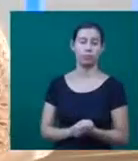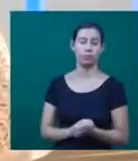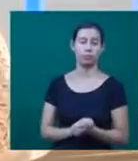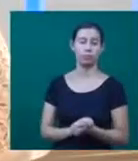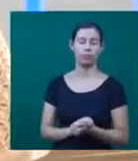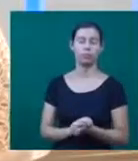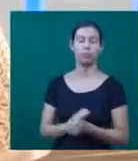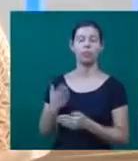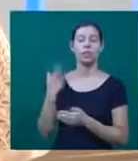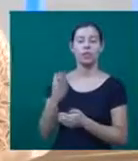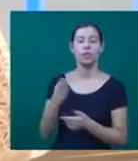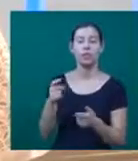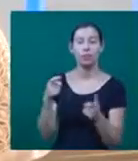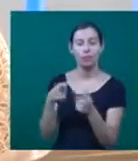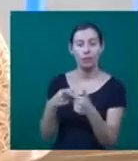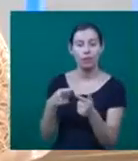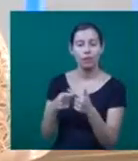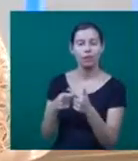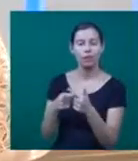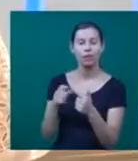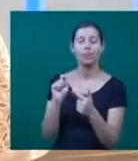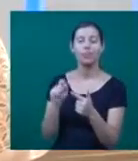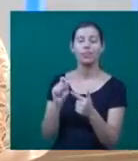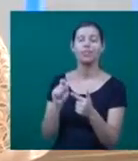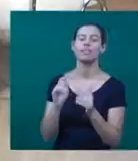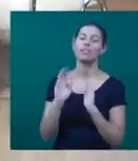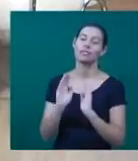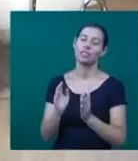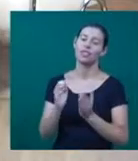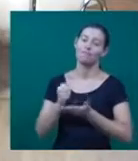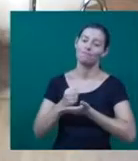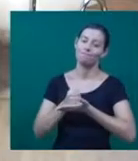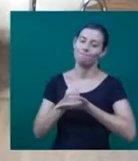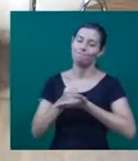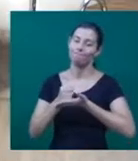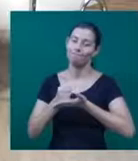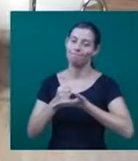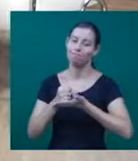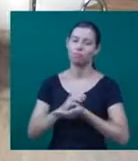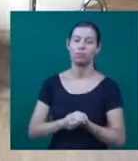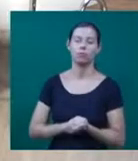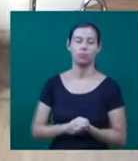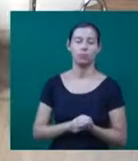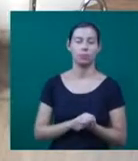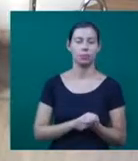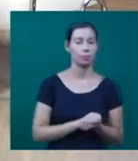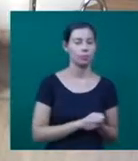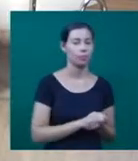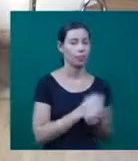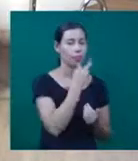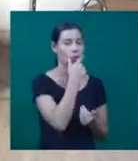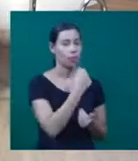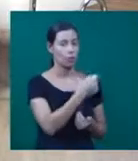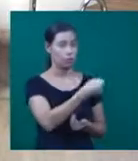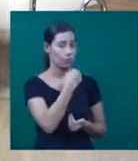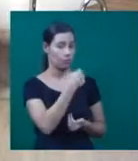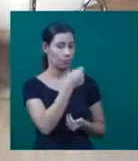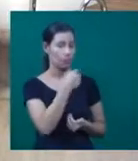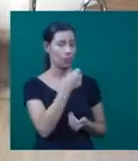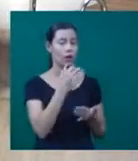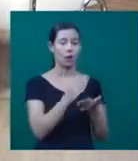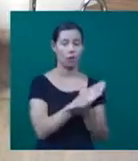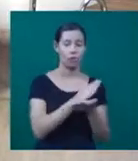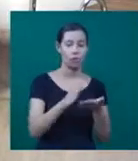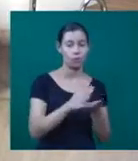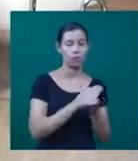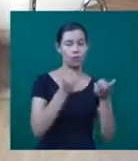médico por sintoma, é porque a doença já está bastante avançada. Em relação ao caso do próprio apresentador, algumas reportagens